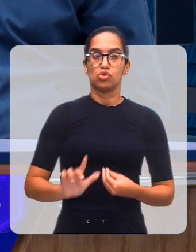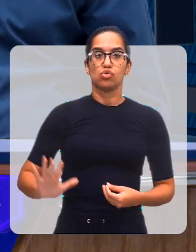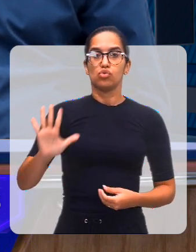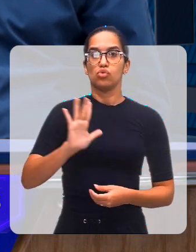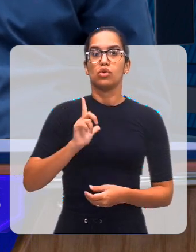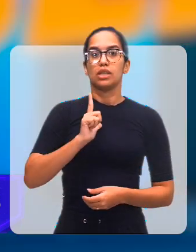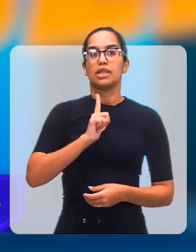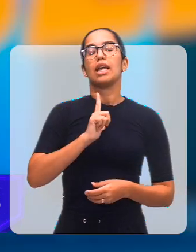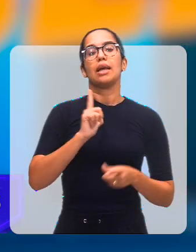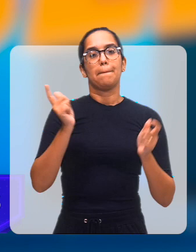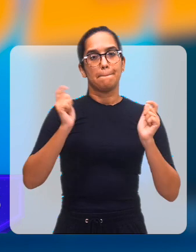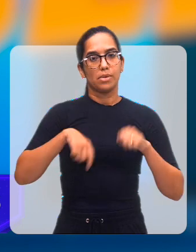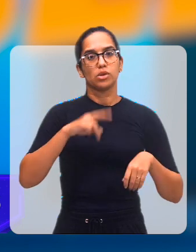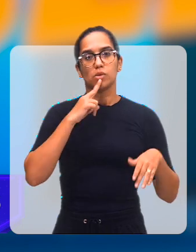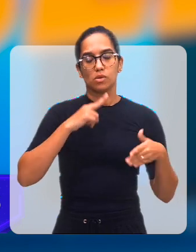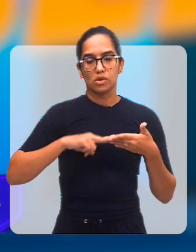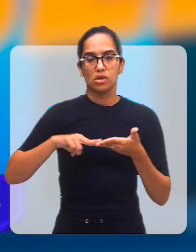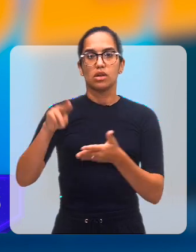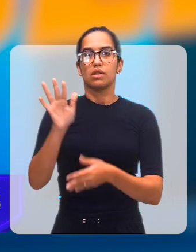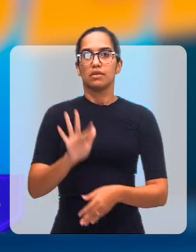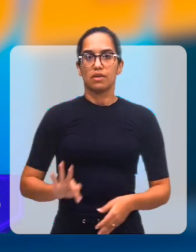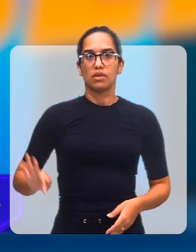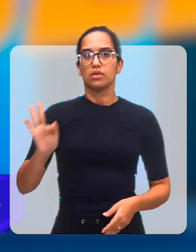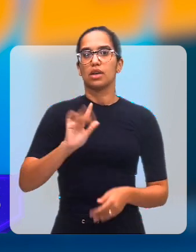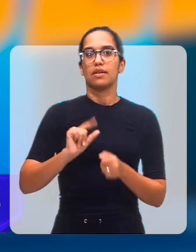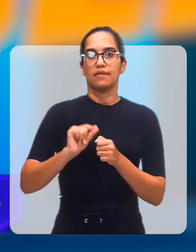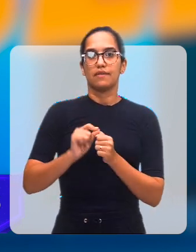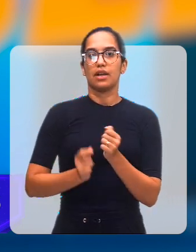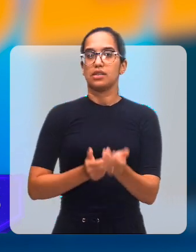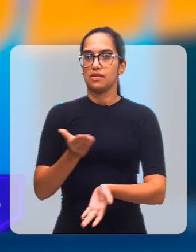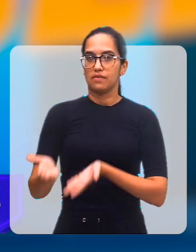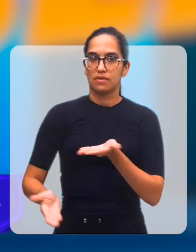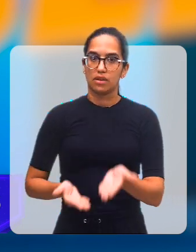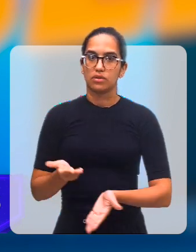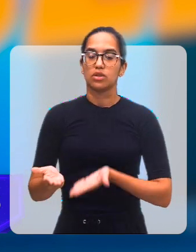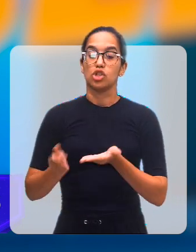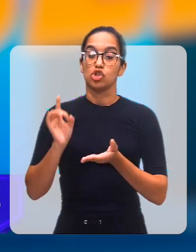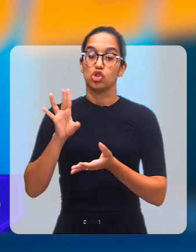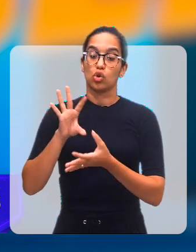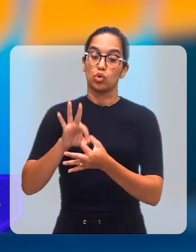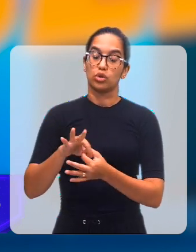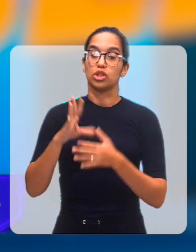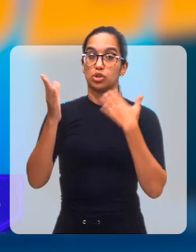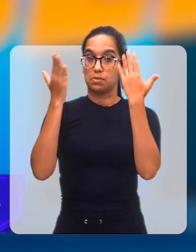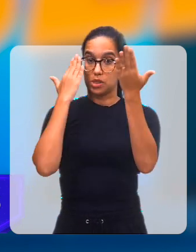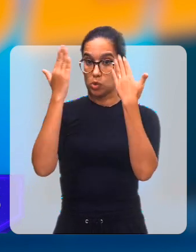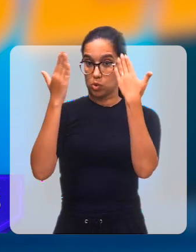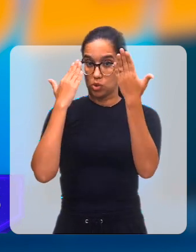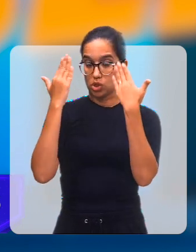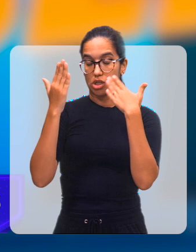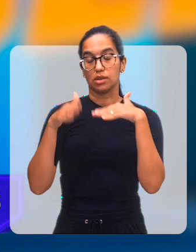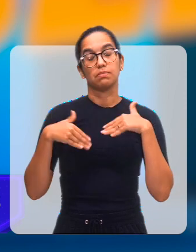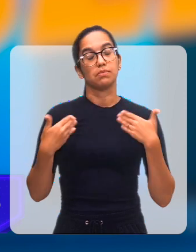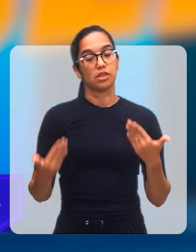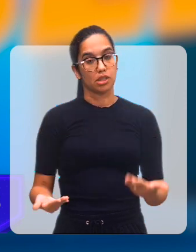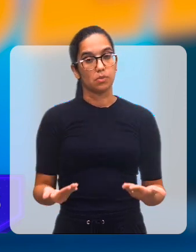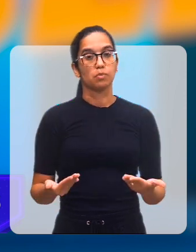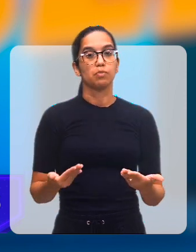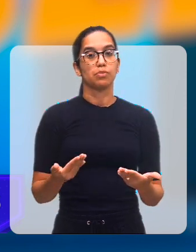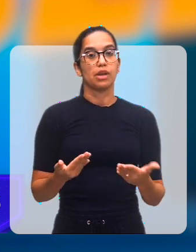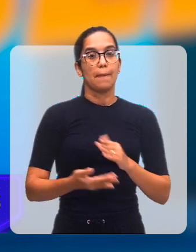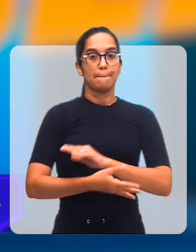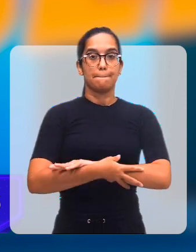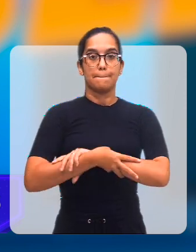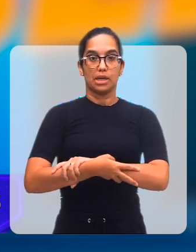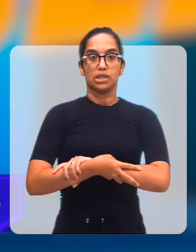nós temos como encaminhar para uma faculdade que faz um atendimento na área só da psicologia. Então, assim, essa